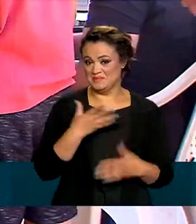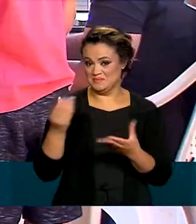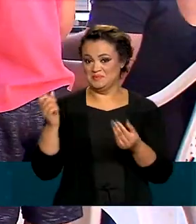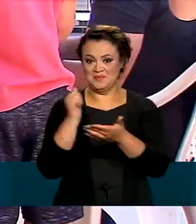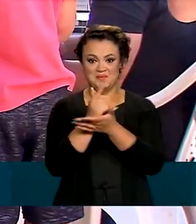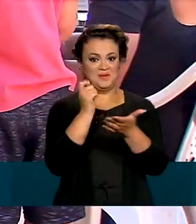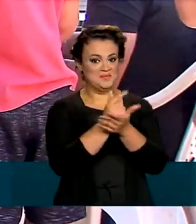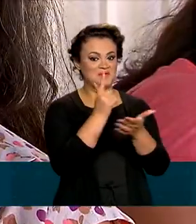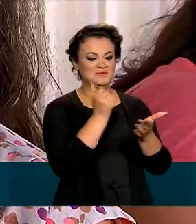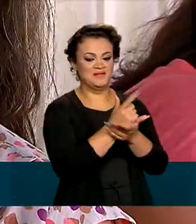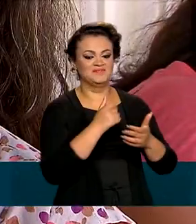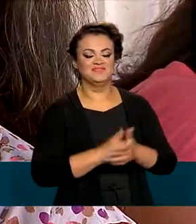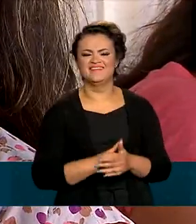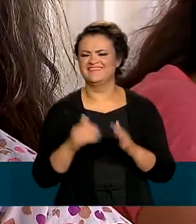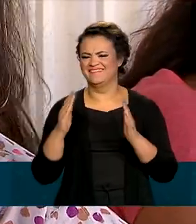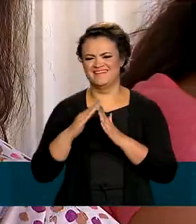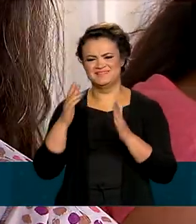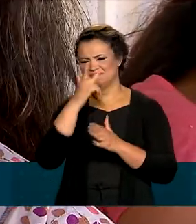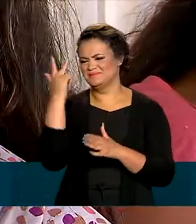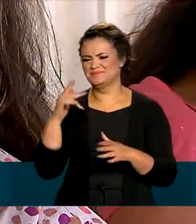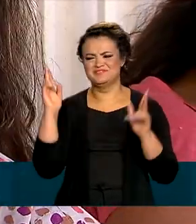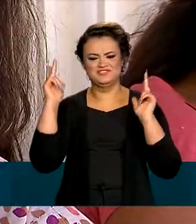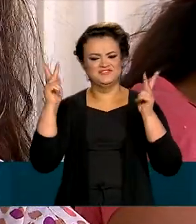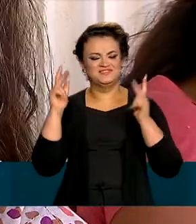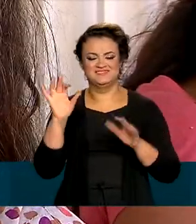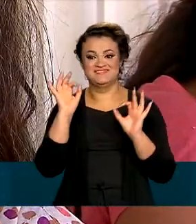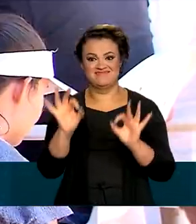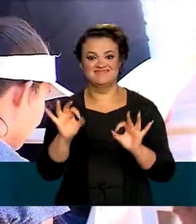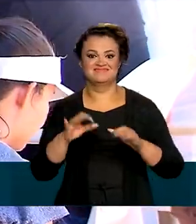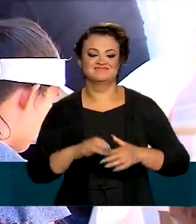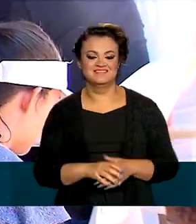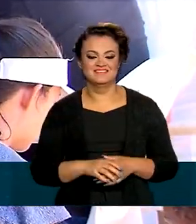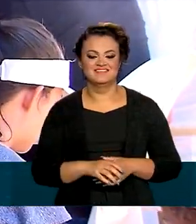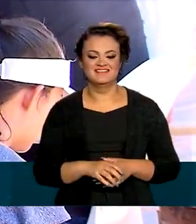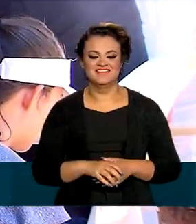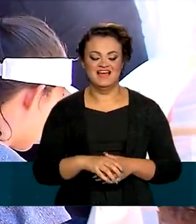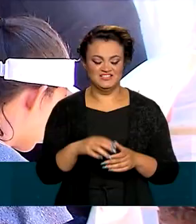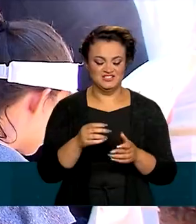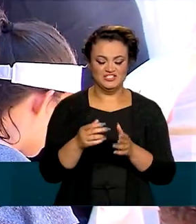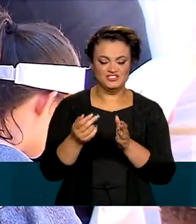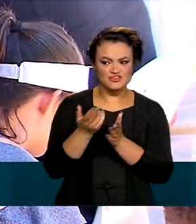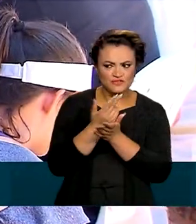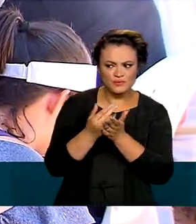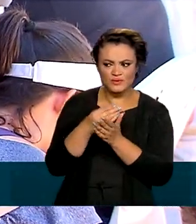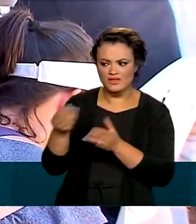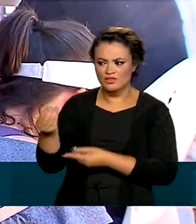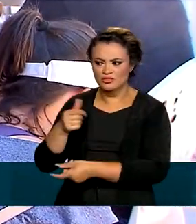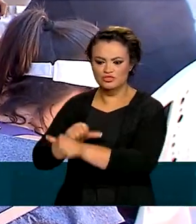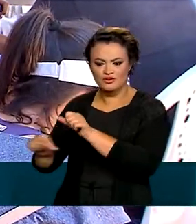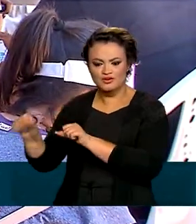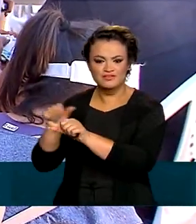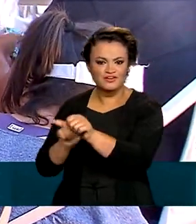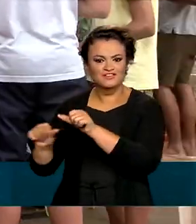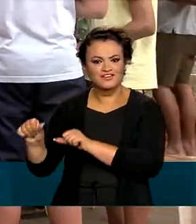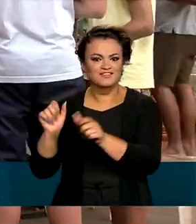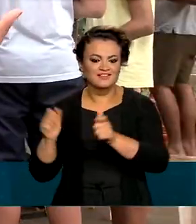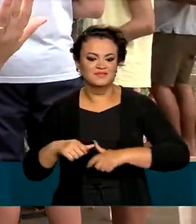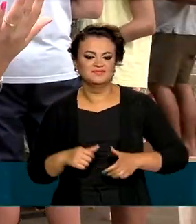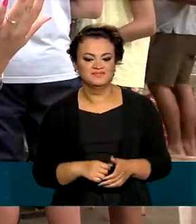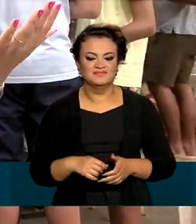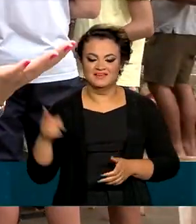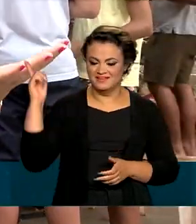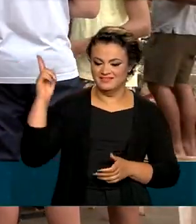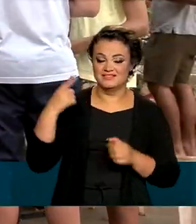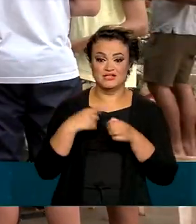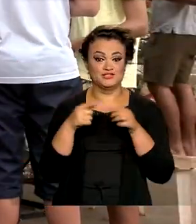colecionadores. Lá em casa é uma diversão garantida. A gente leva as figurinhas, troca e ganha as que a gente precisa. Nesta